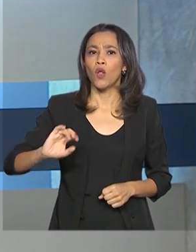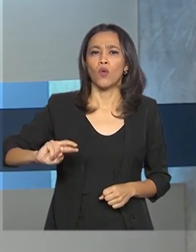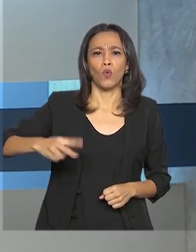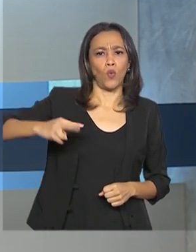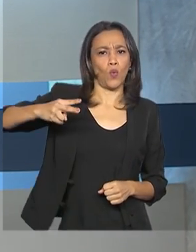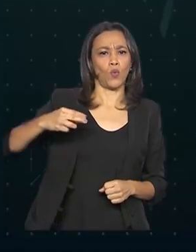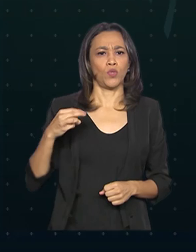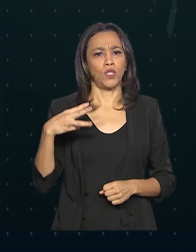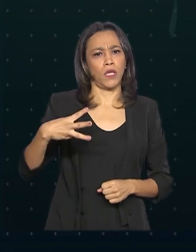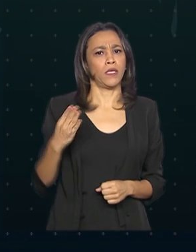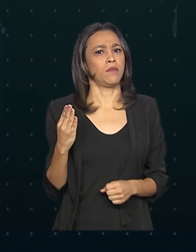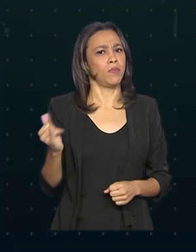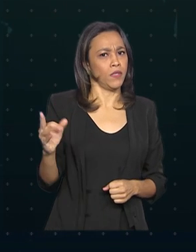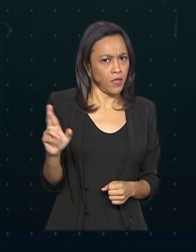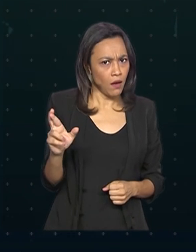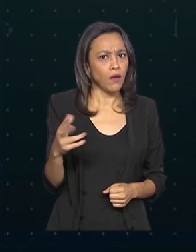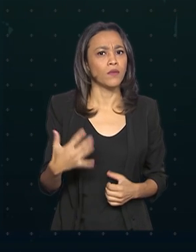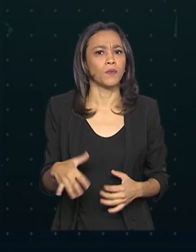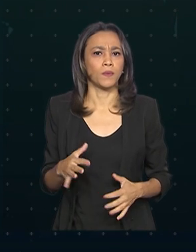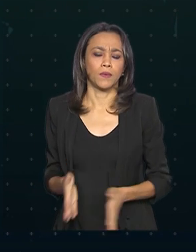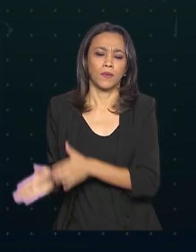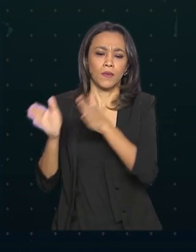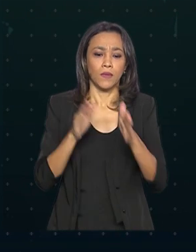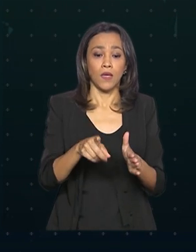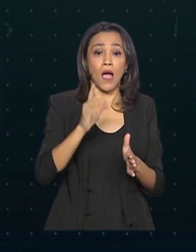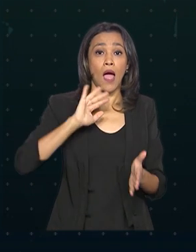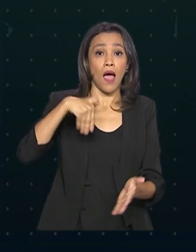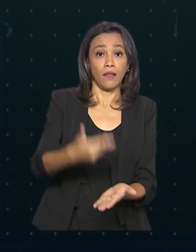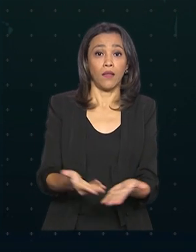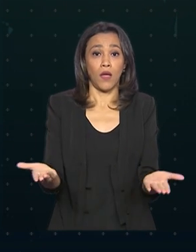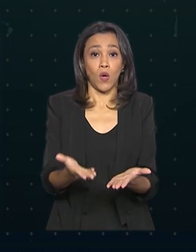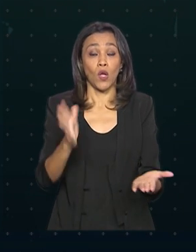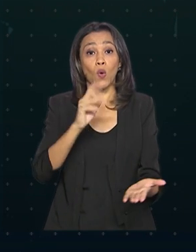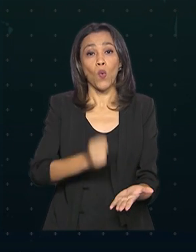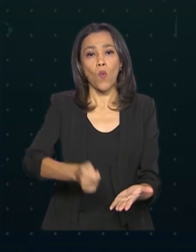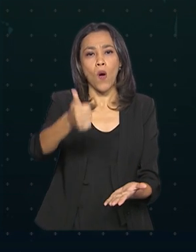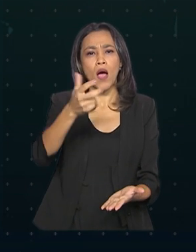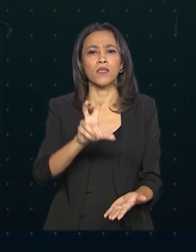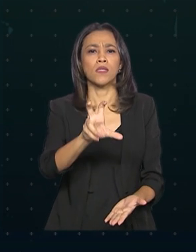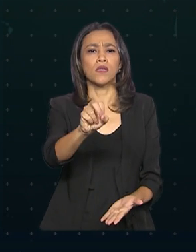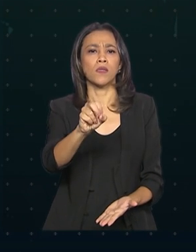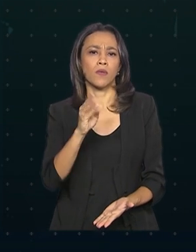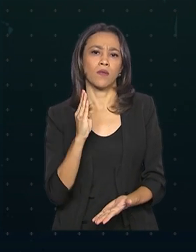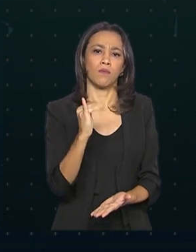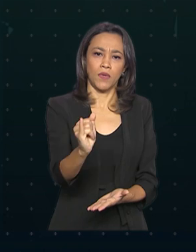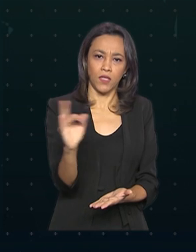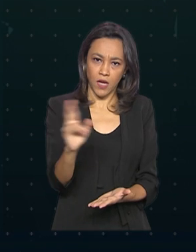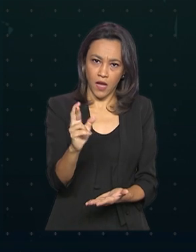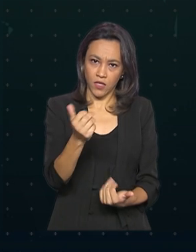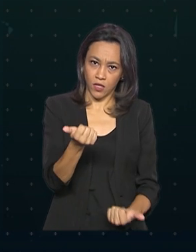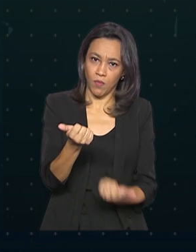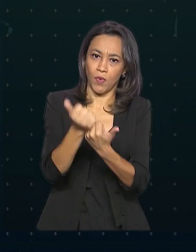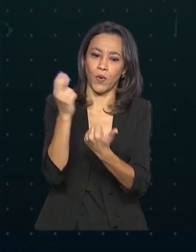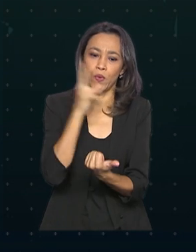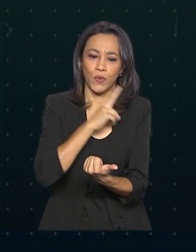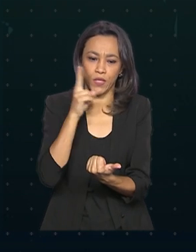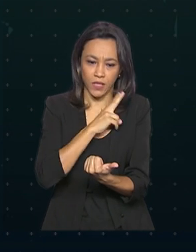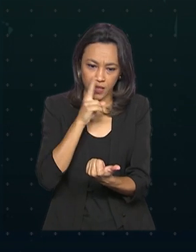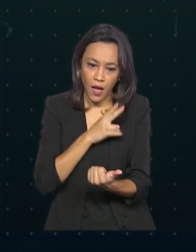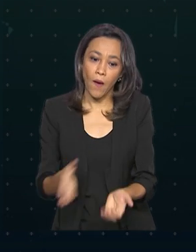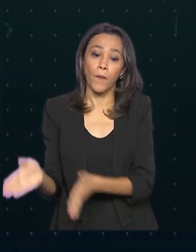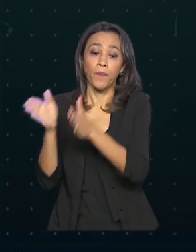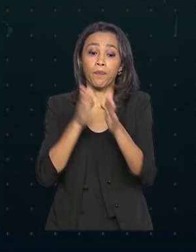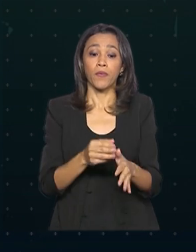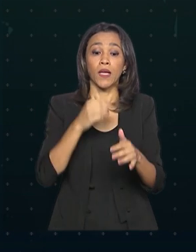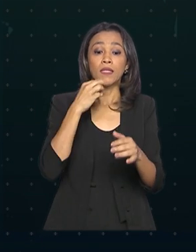Até agora, o banco já pagou quase 50 bilhões de reais de auxílio emergencial, sendo 37